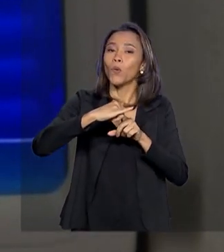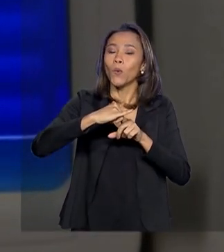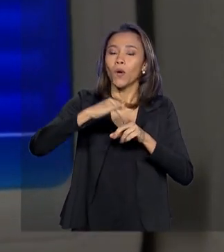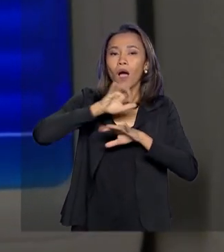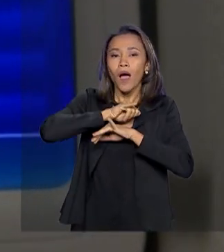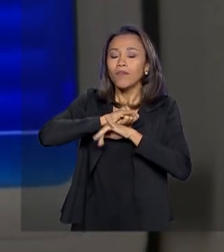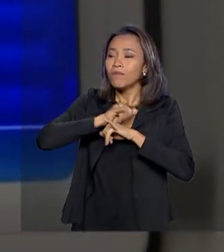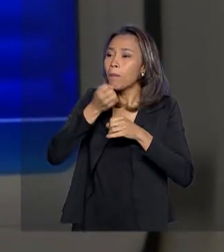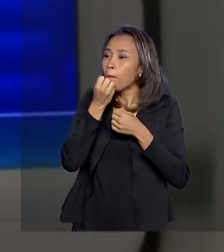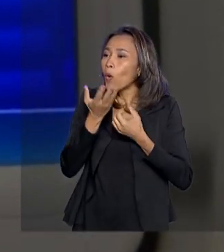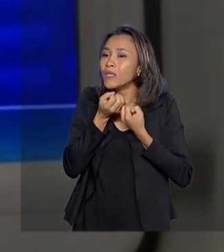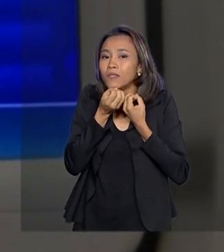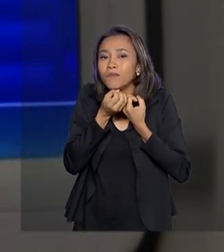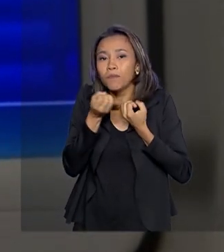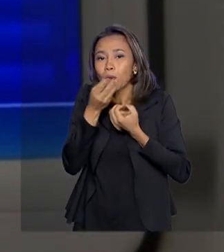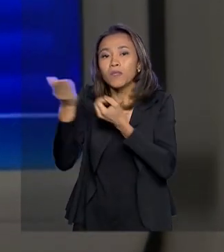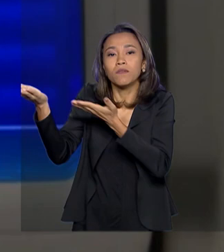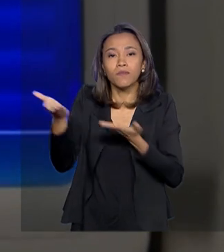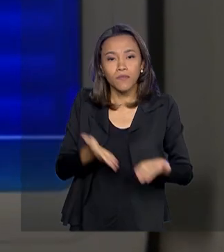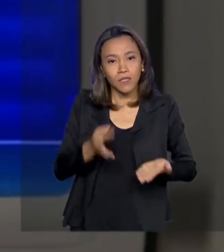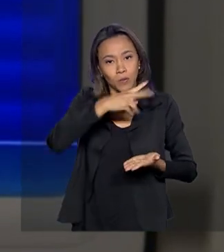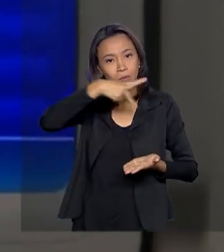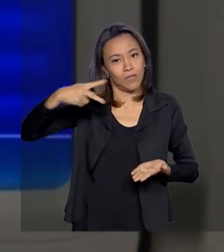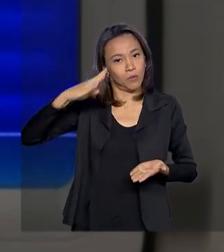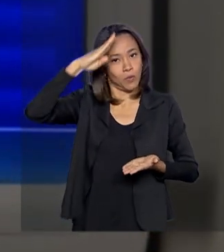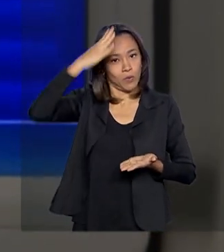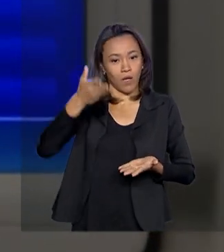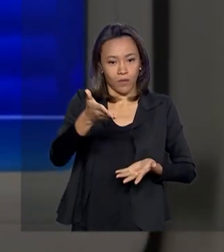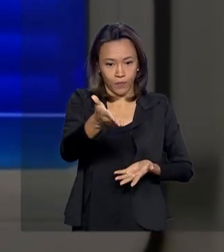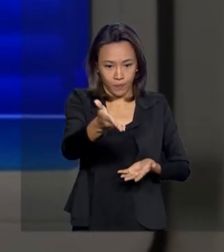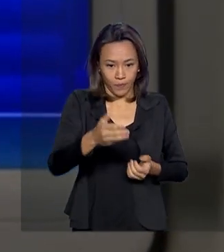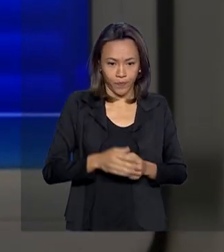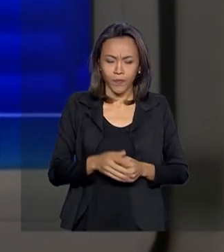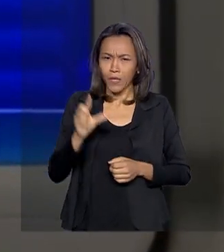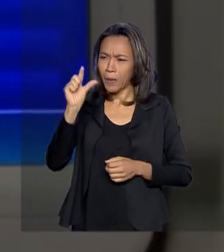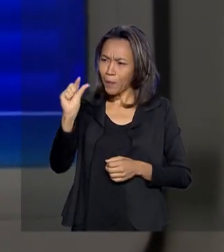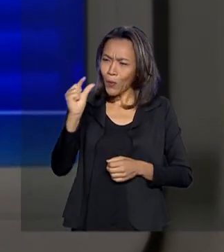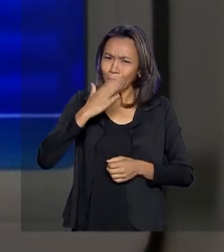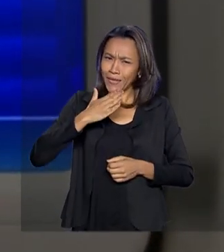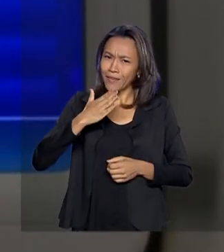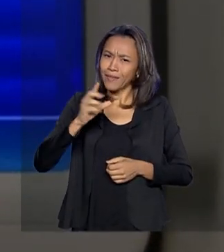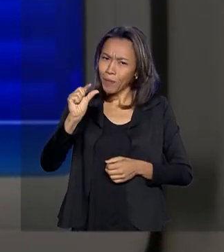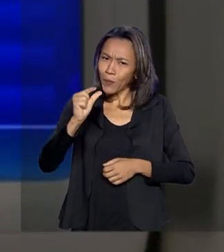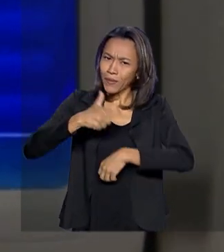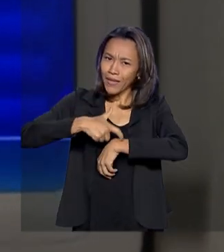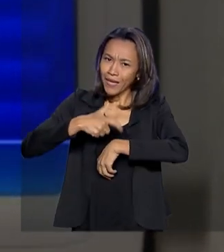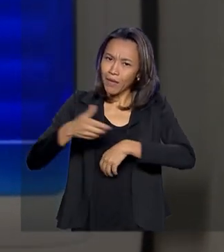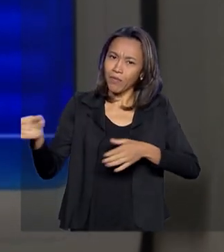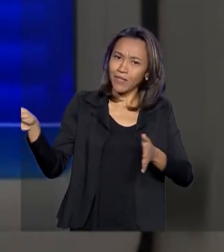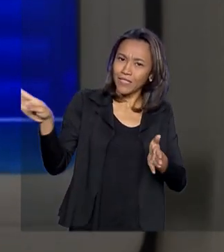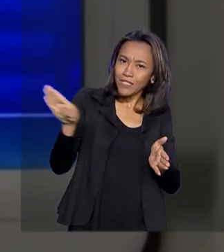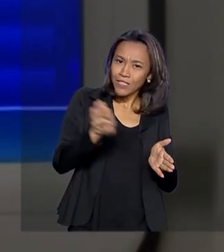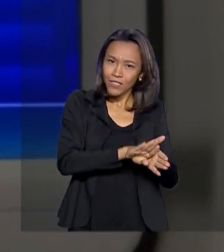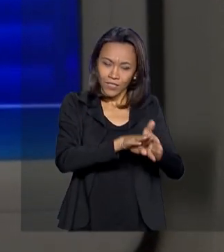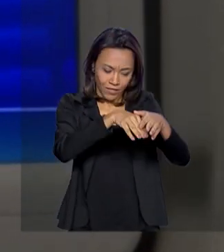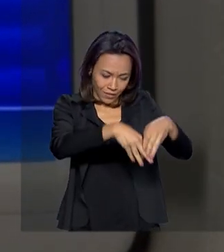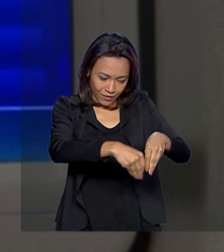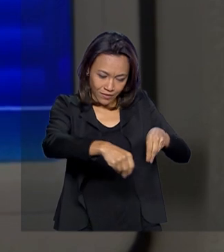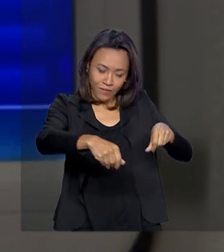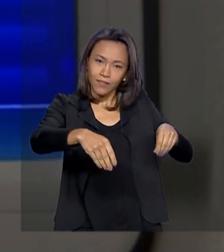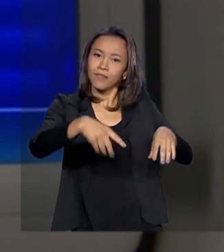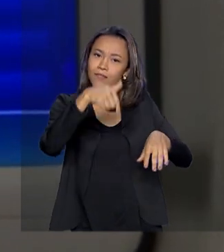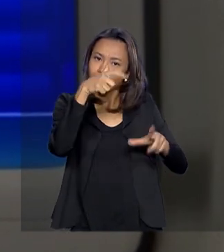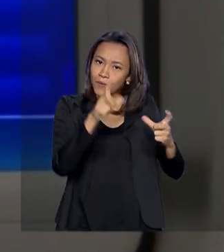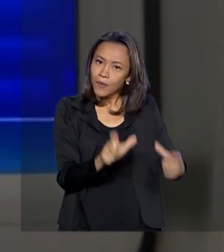mensagem de boas-vindas do presidente Jair Bolsonaro. Em pouco tempo estarão em solo pátrio e em um